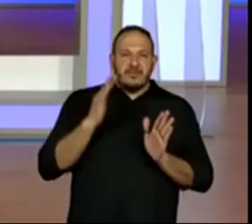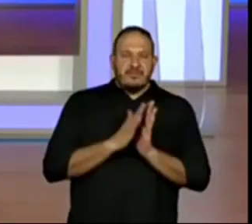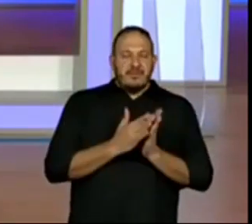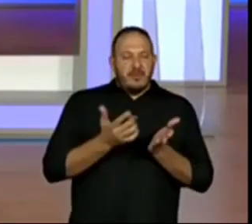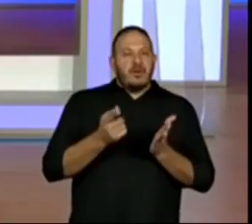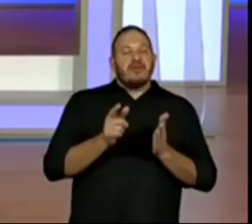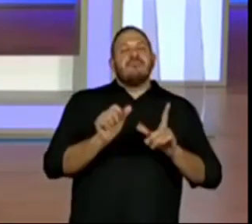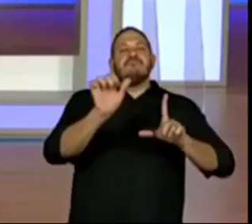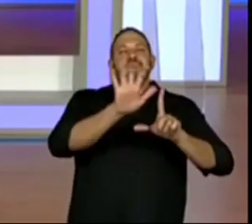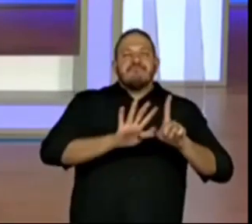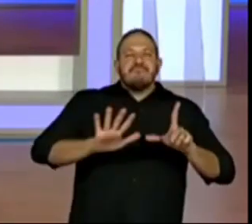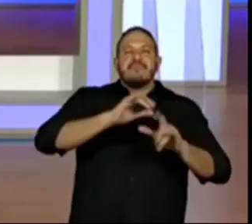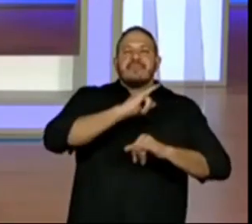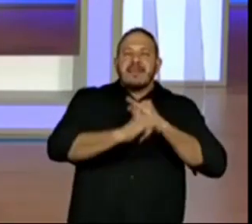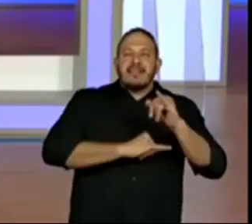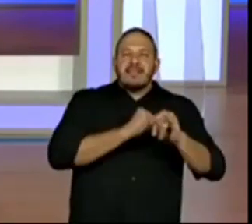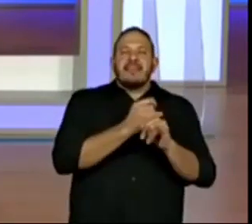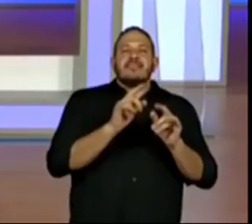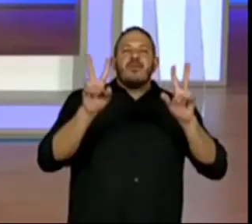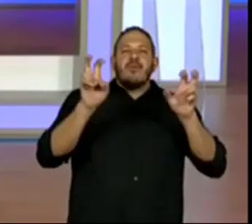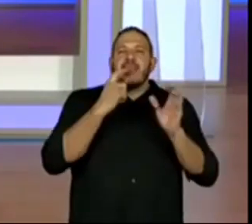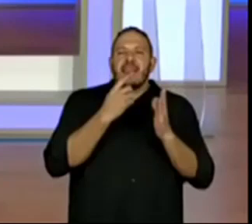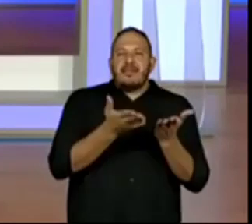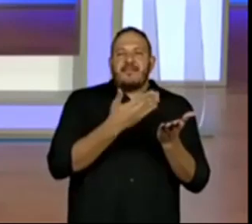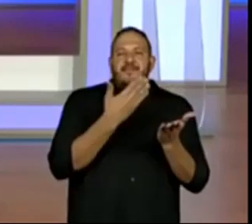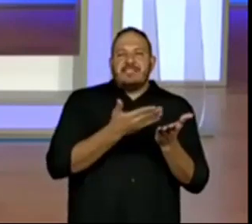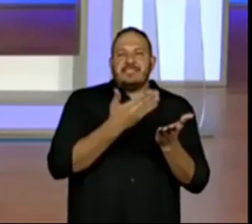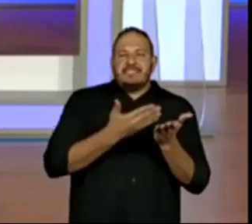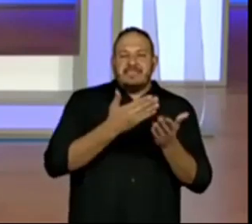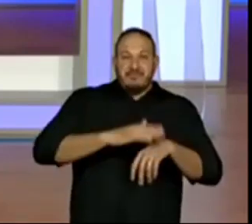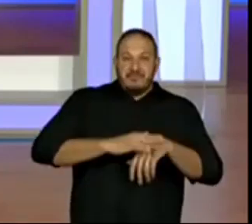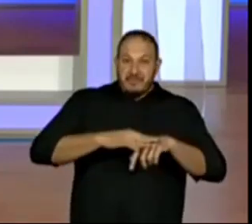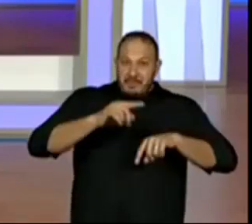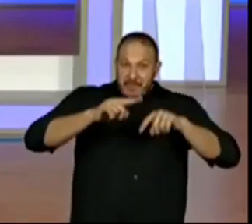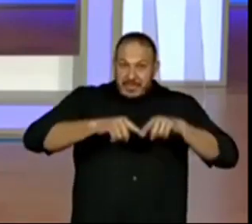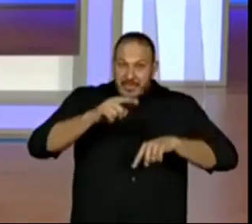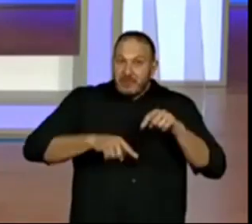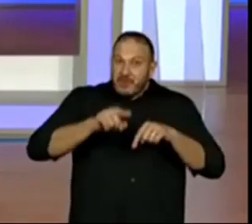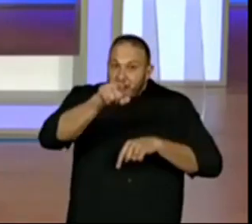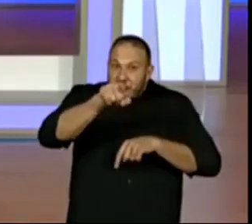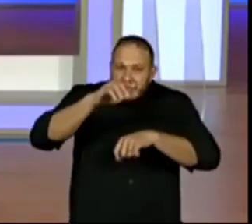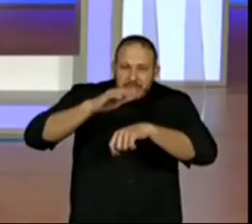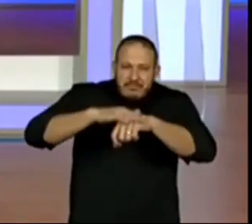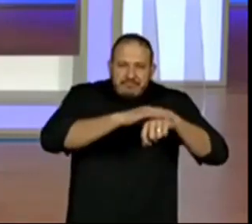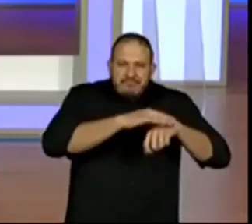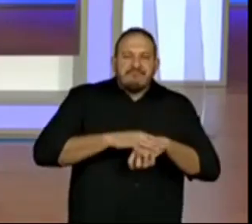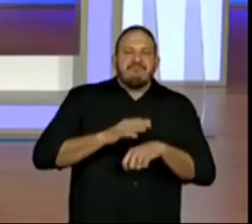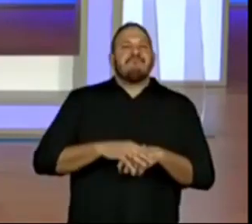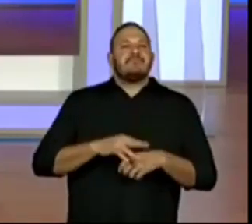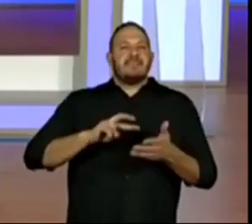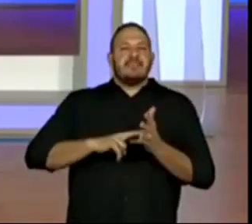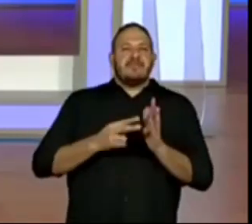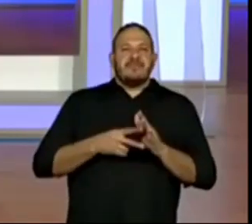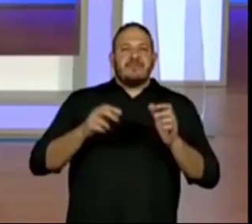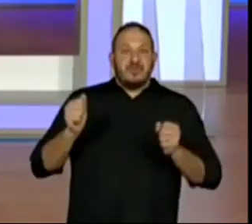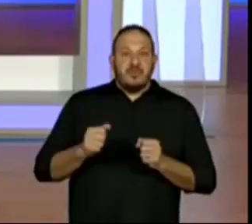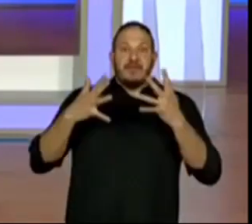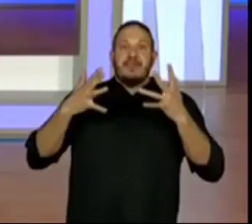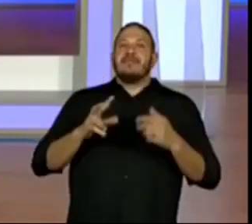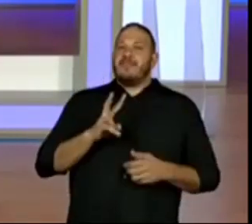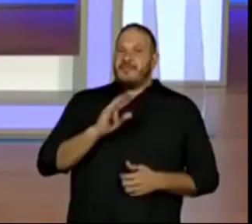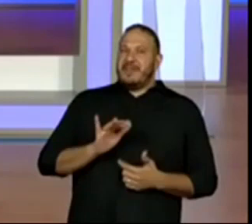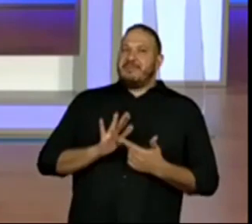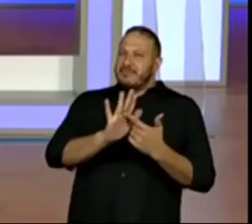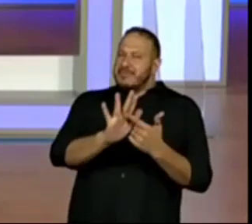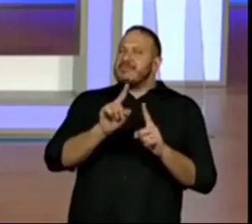com o material que vocês estavam produzindo. Então, quer dizer que essa surpresa vai aparecer aqui. Tem